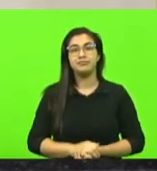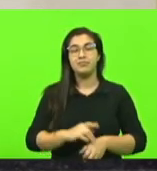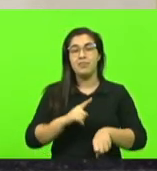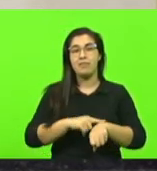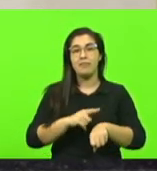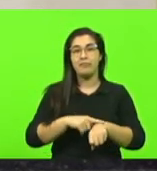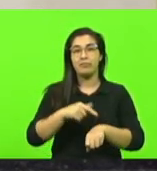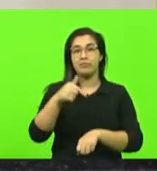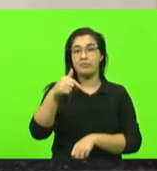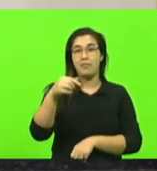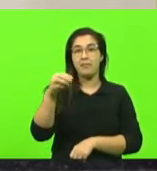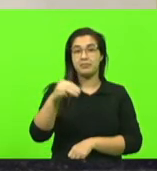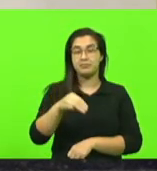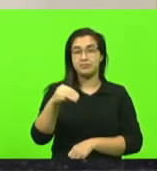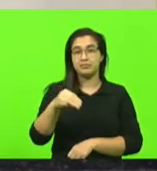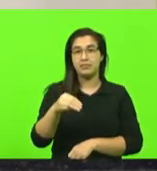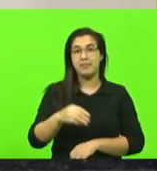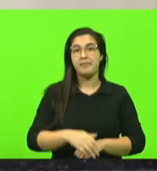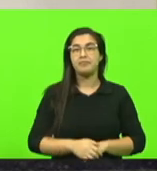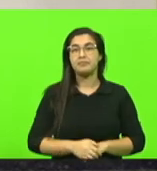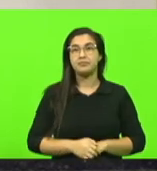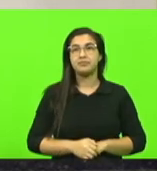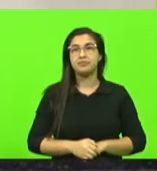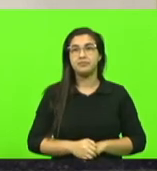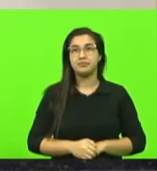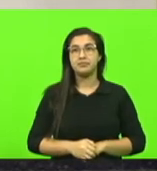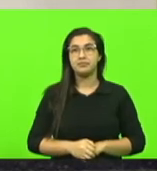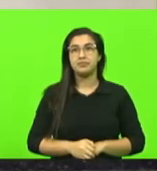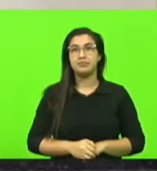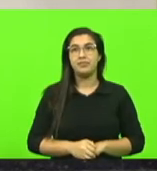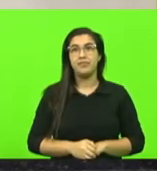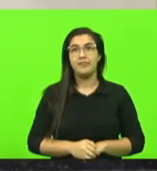minutos e 30 deputado Maurício